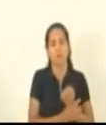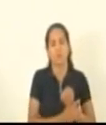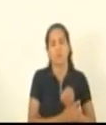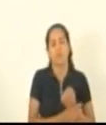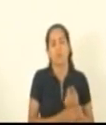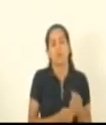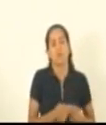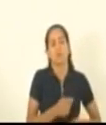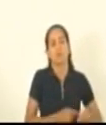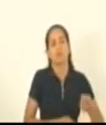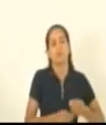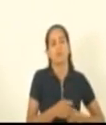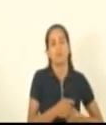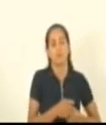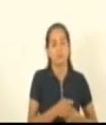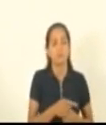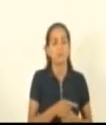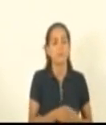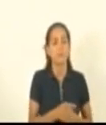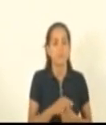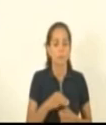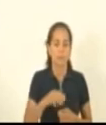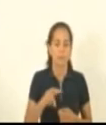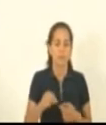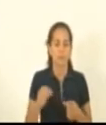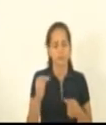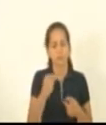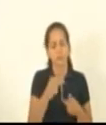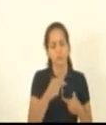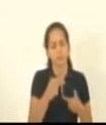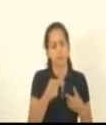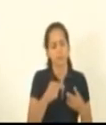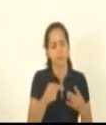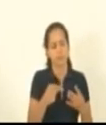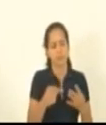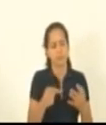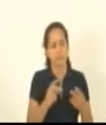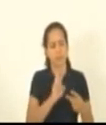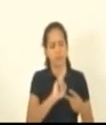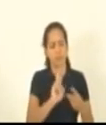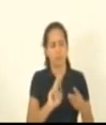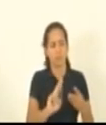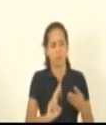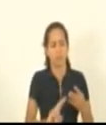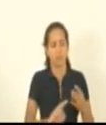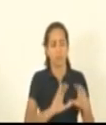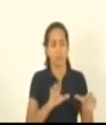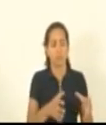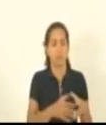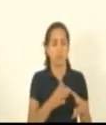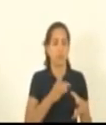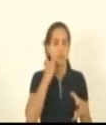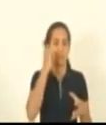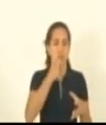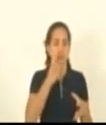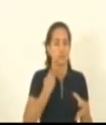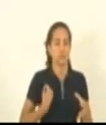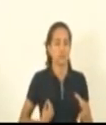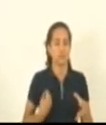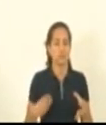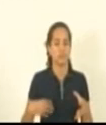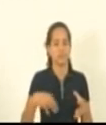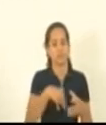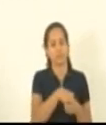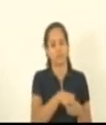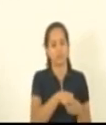Deninho Silva Mazinho dos Andes Tedorico Ferraz Engenheiro José Esmeraldo Pablo Moribeca Delegado Danilo Baense Capitão Assunção